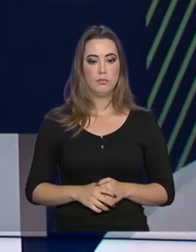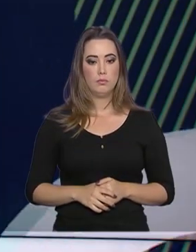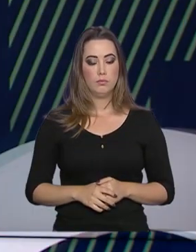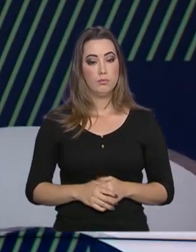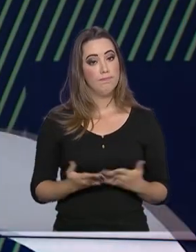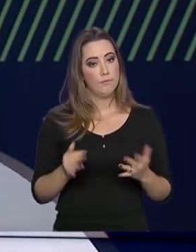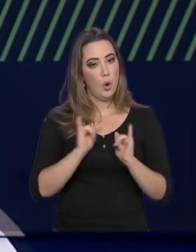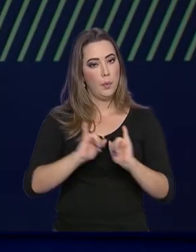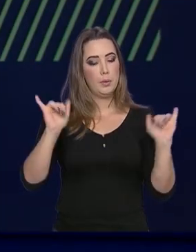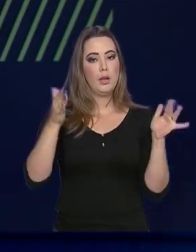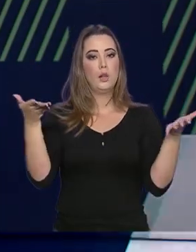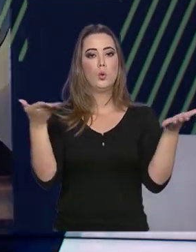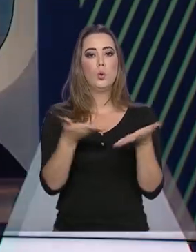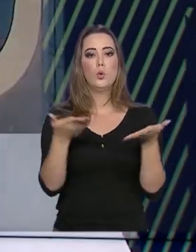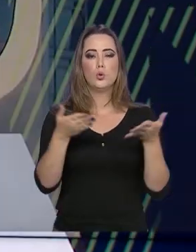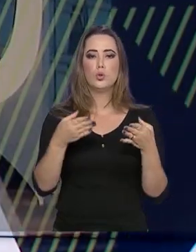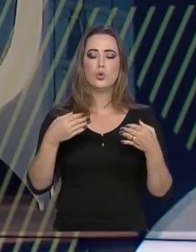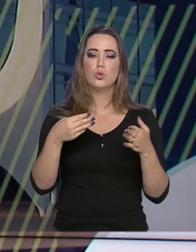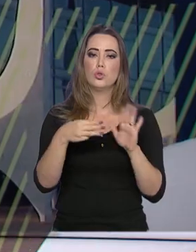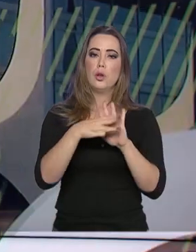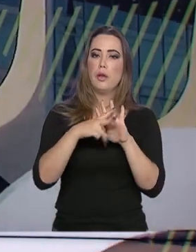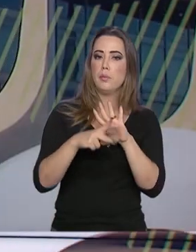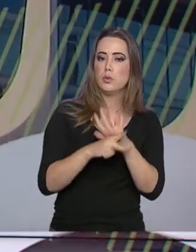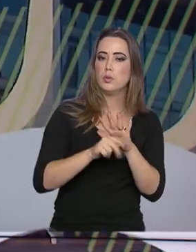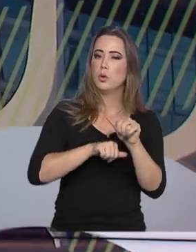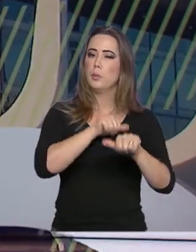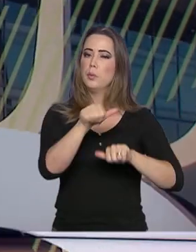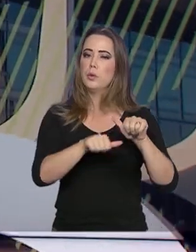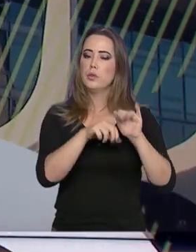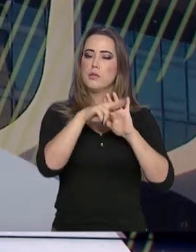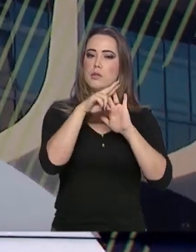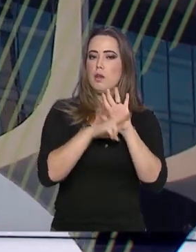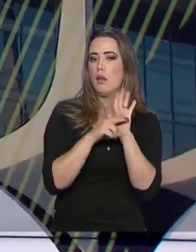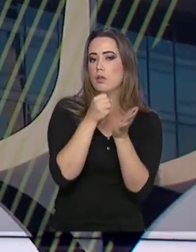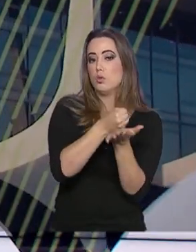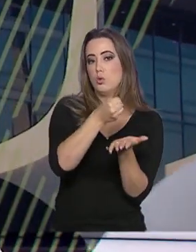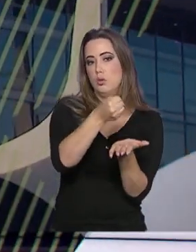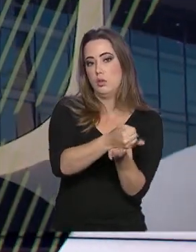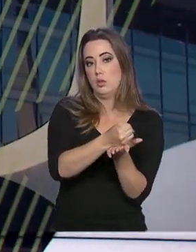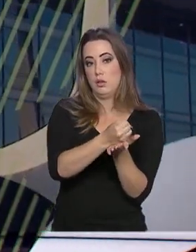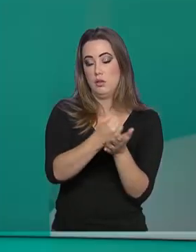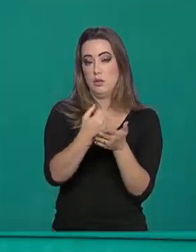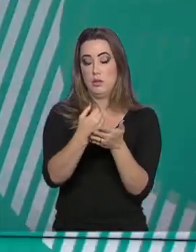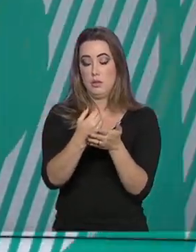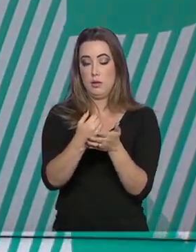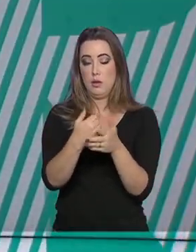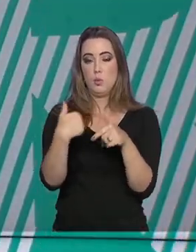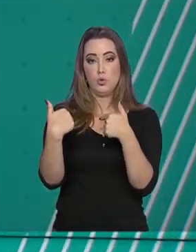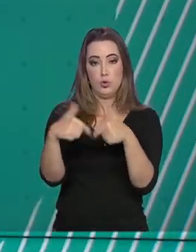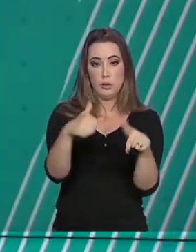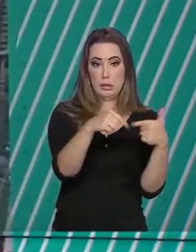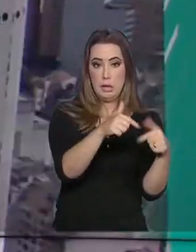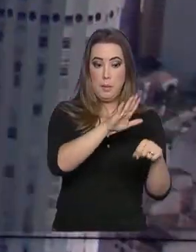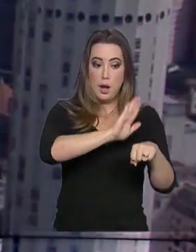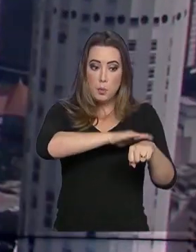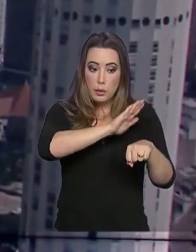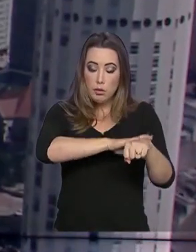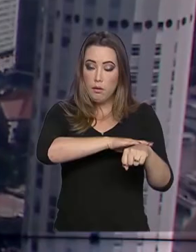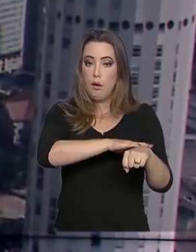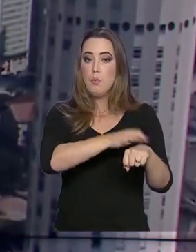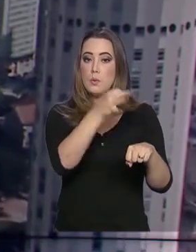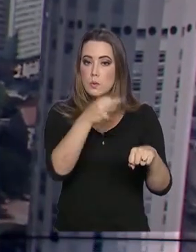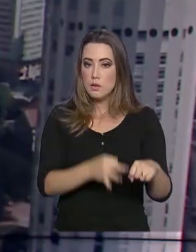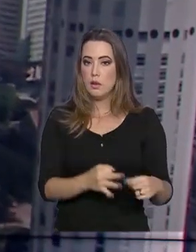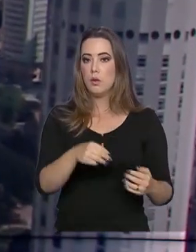Foi publicada hoje a medida provisória que altera as regras de contratação de servidores por tempo determinado. A MP